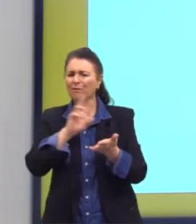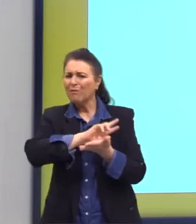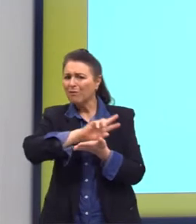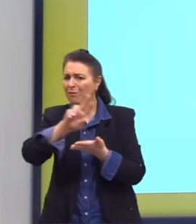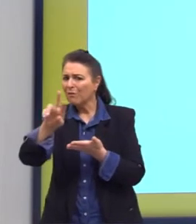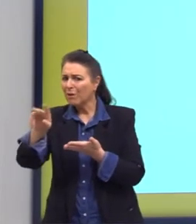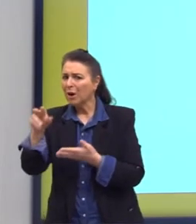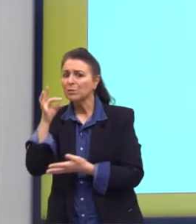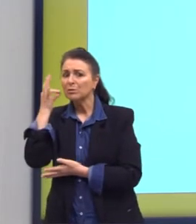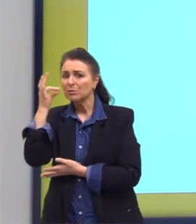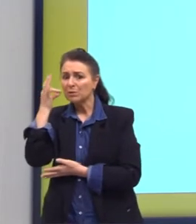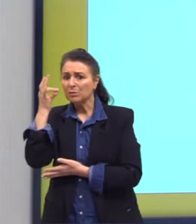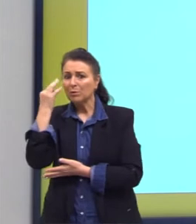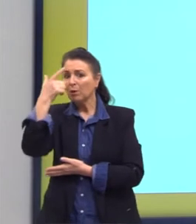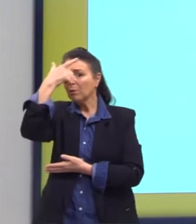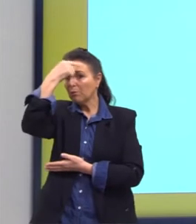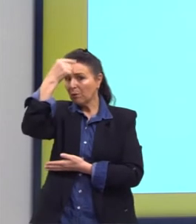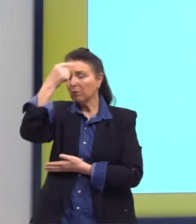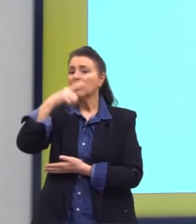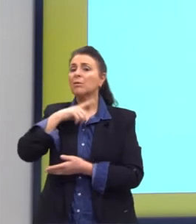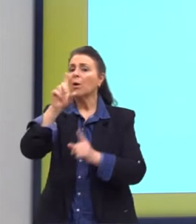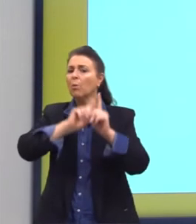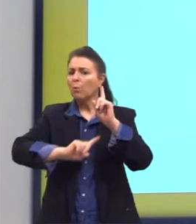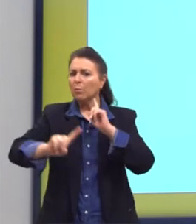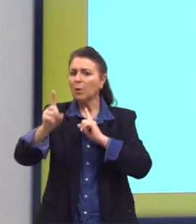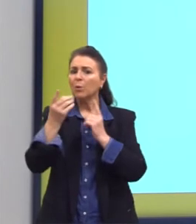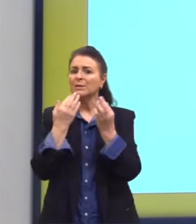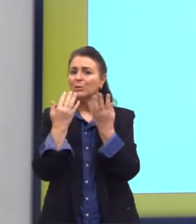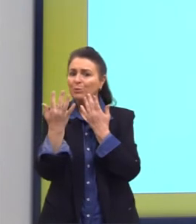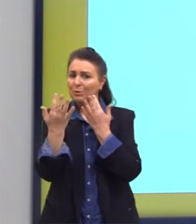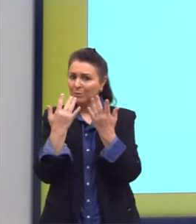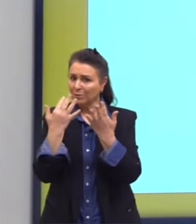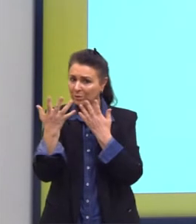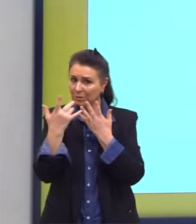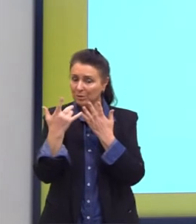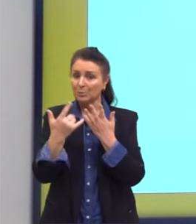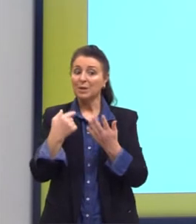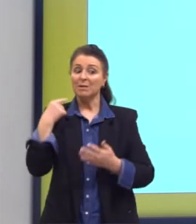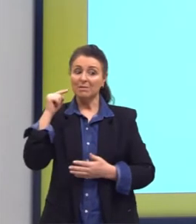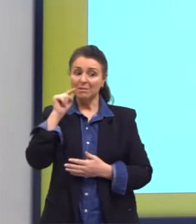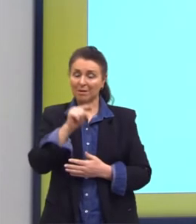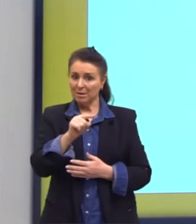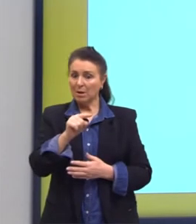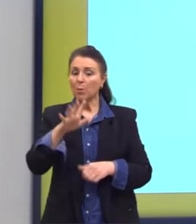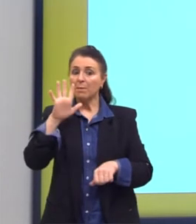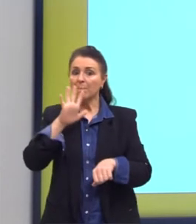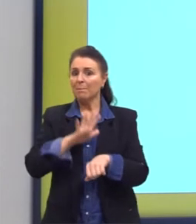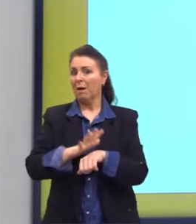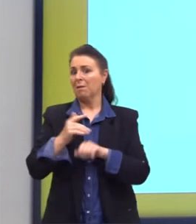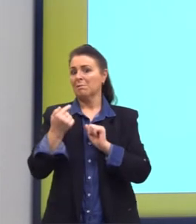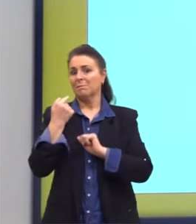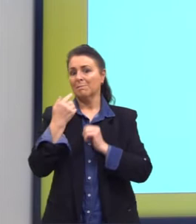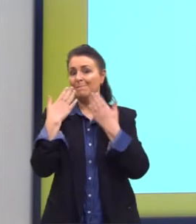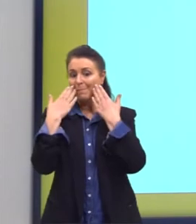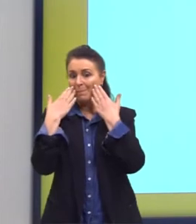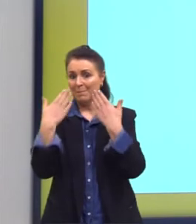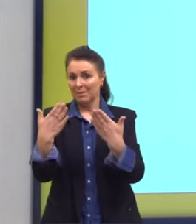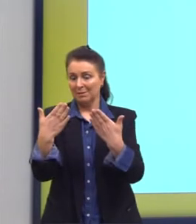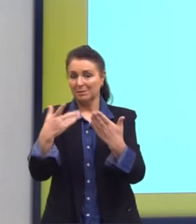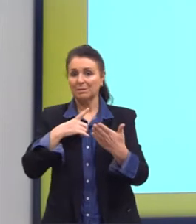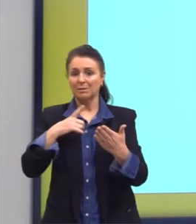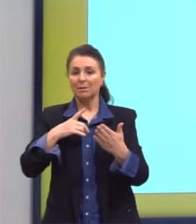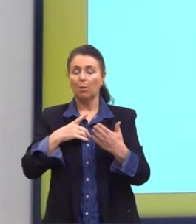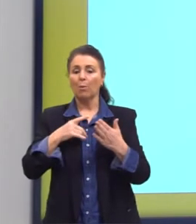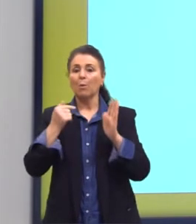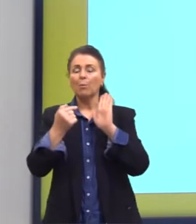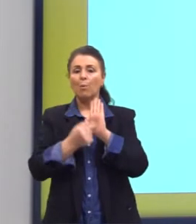sempre vai ter alguma coisa do naturalismo. E essa obra é a grande representativa. Então, temos abordagem da